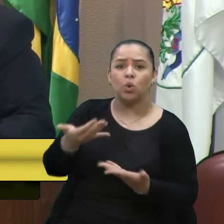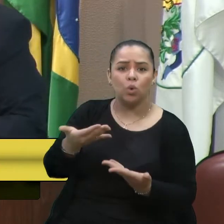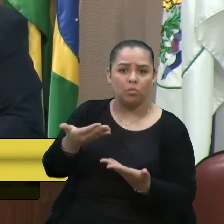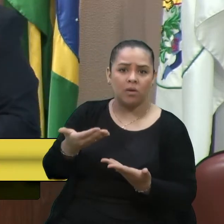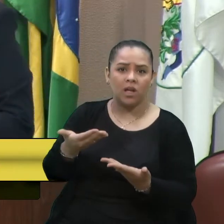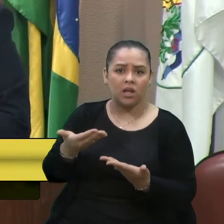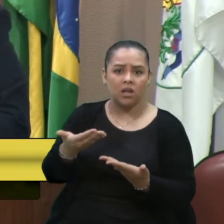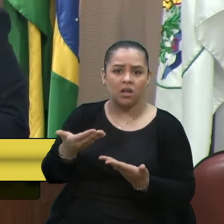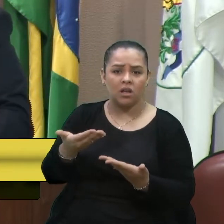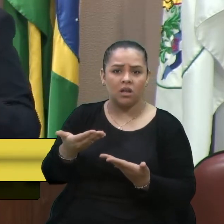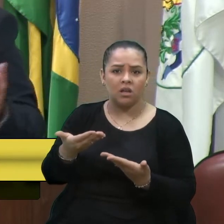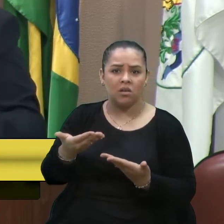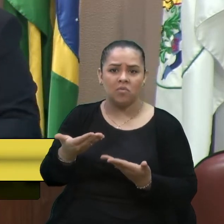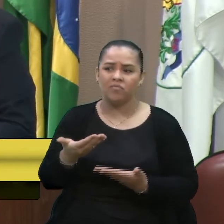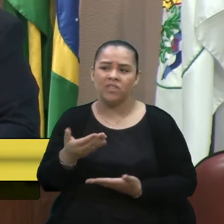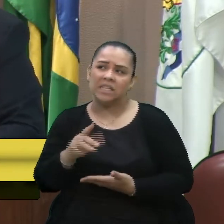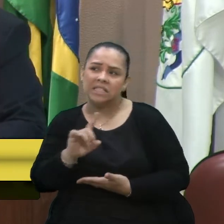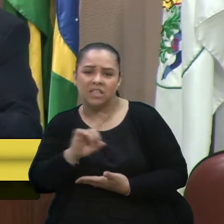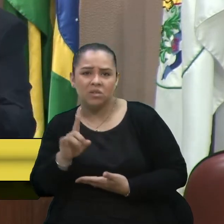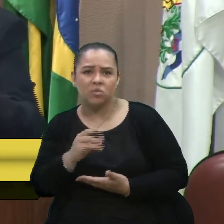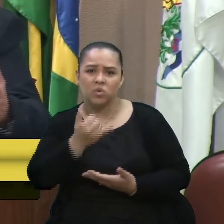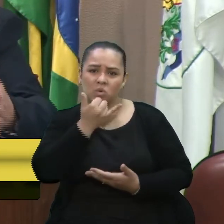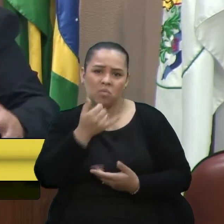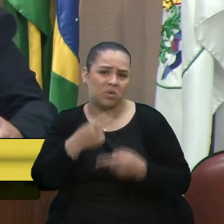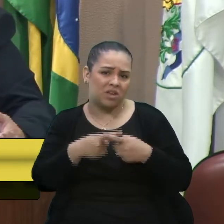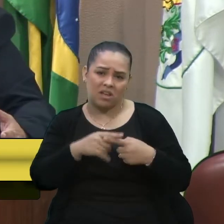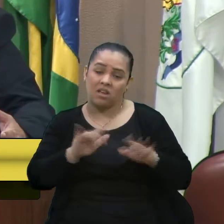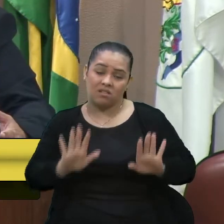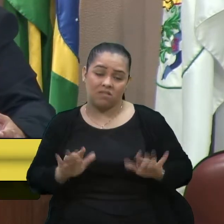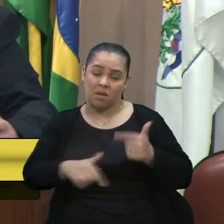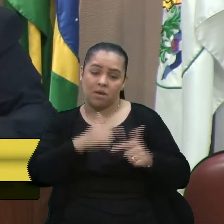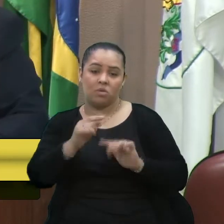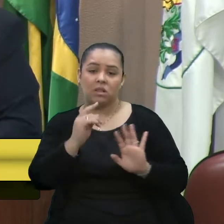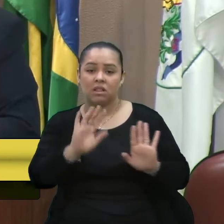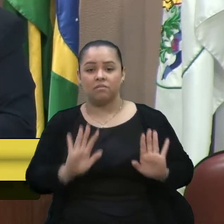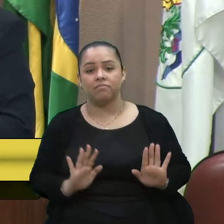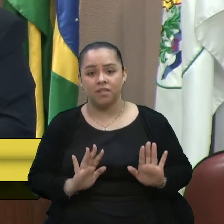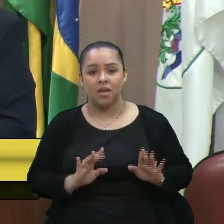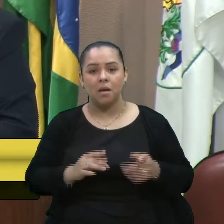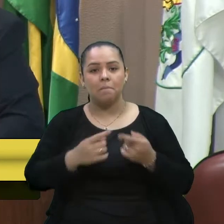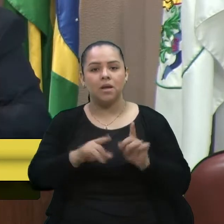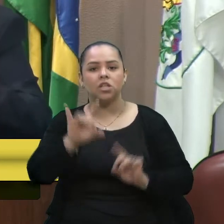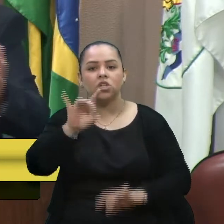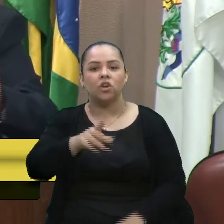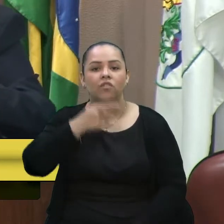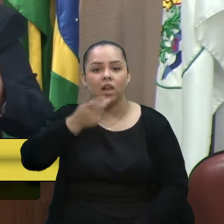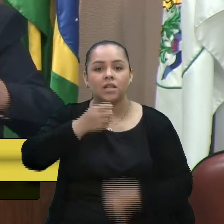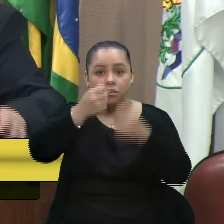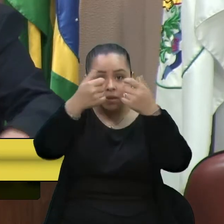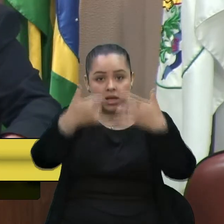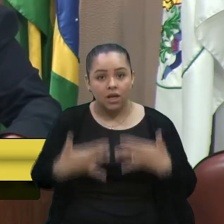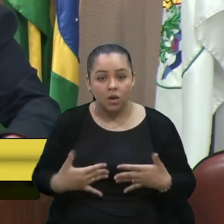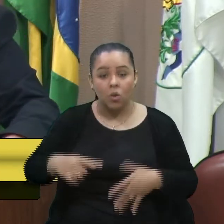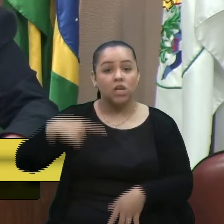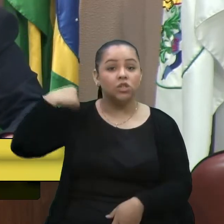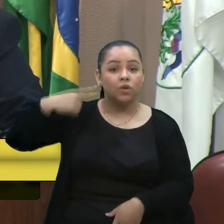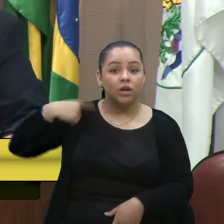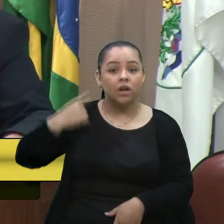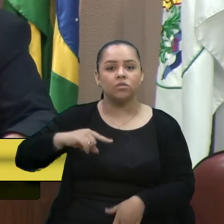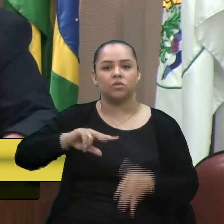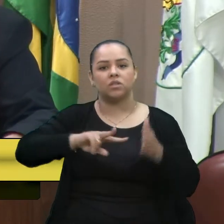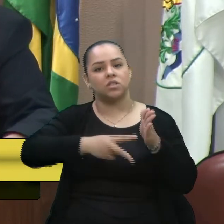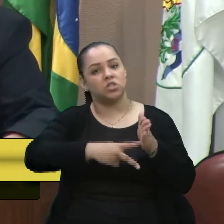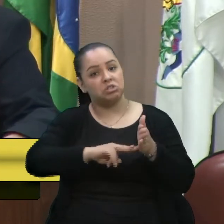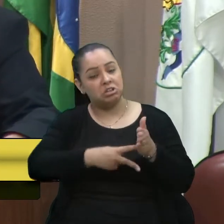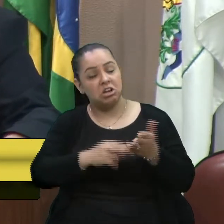um... Desculpar, não, talvez não, porque o advogado dele fez a parte dele, né? Mas, pelo menos, dizer que o advogado do sindicato talvez foi